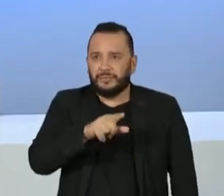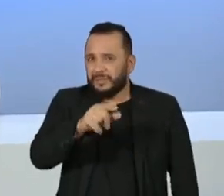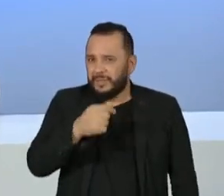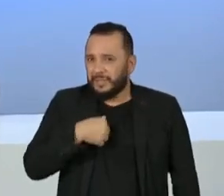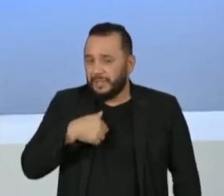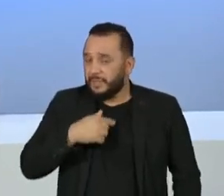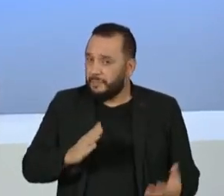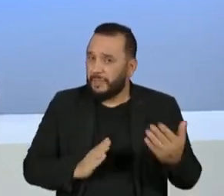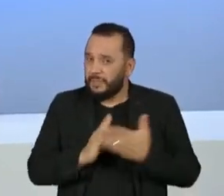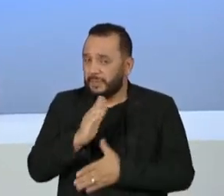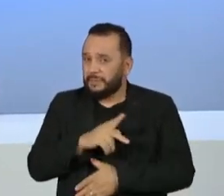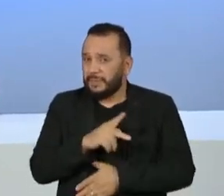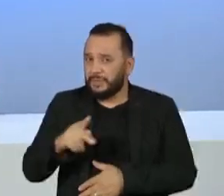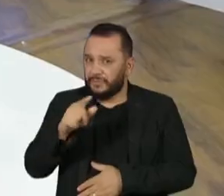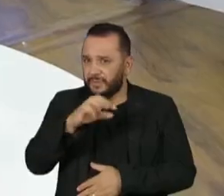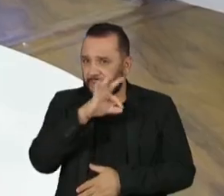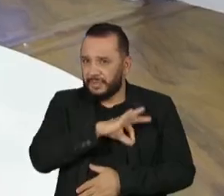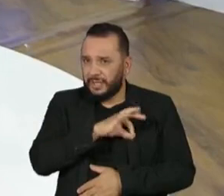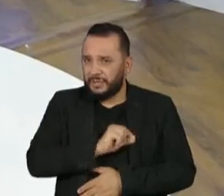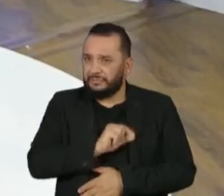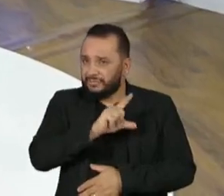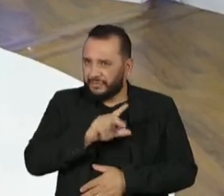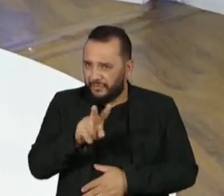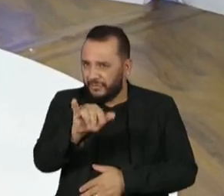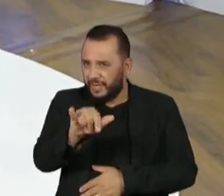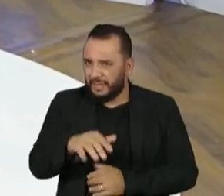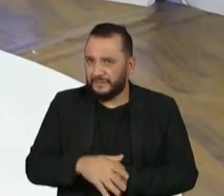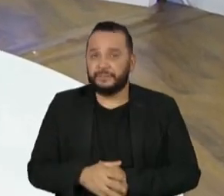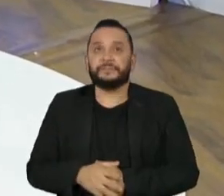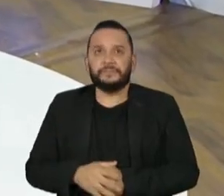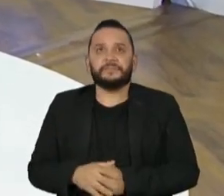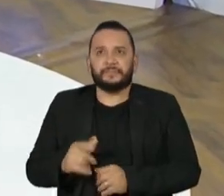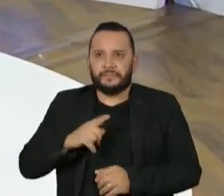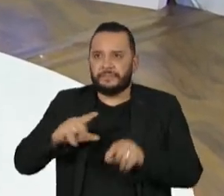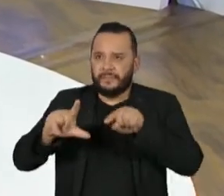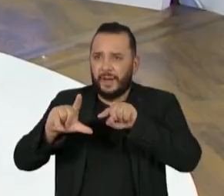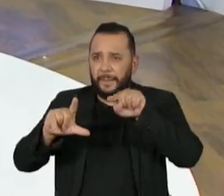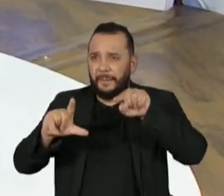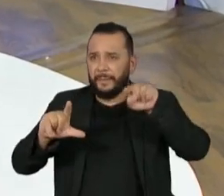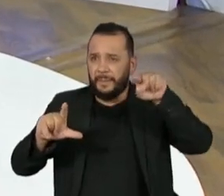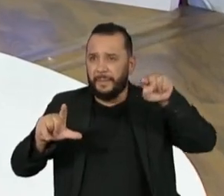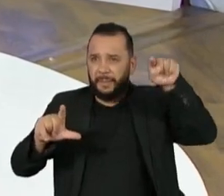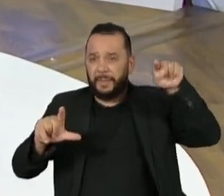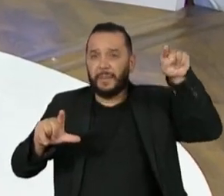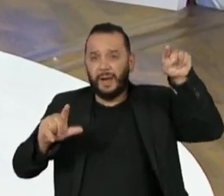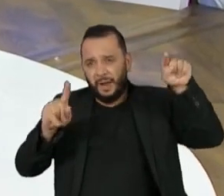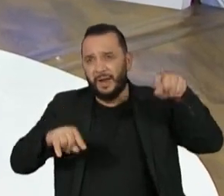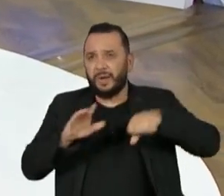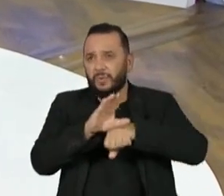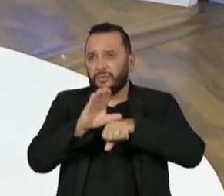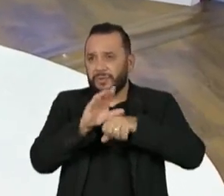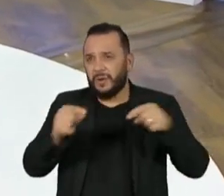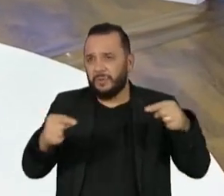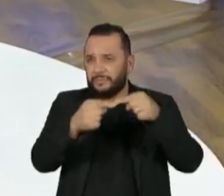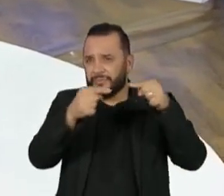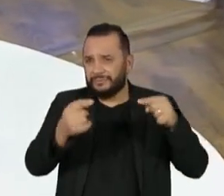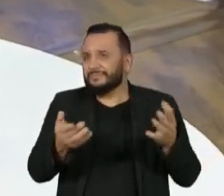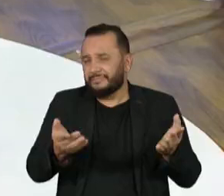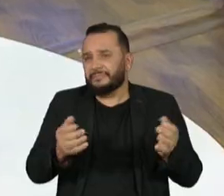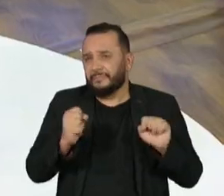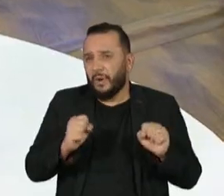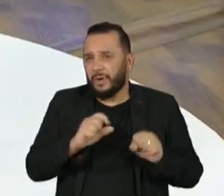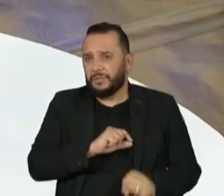reajuste para os servidores? O reajuste dentro da inflação é direito constitucional, Caterine. E esse não é o grande problema